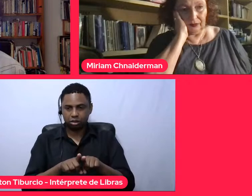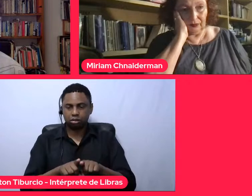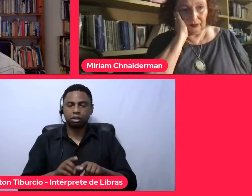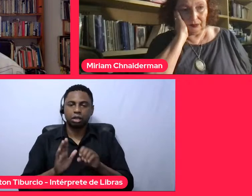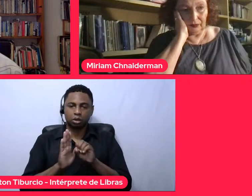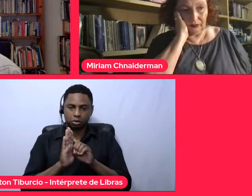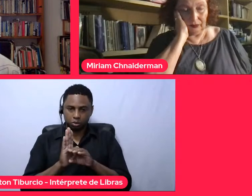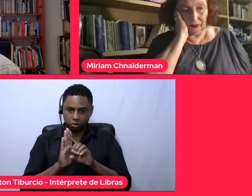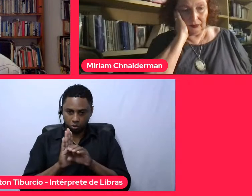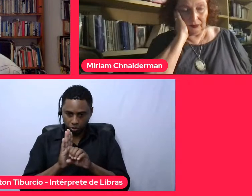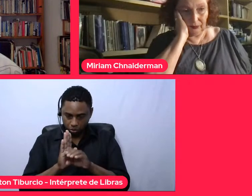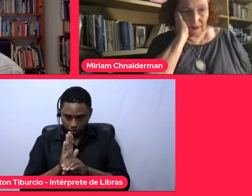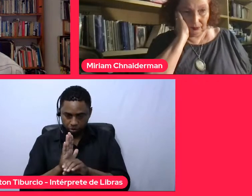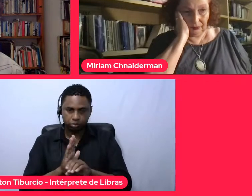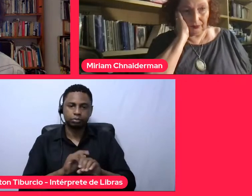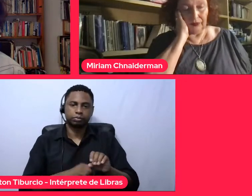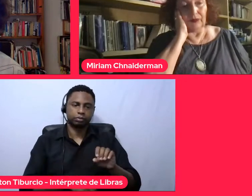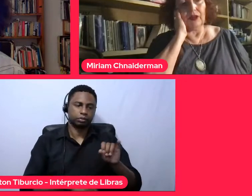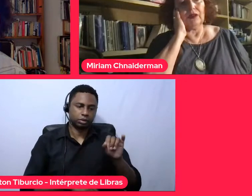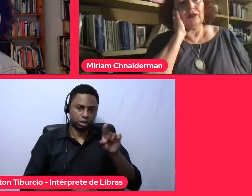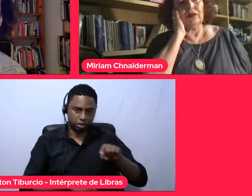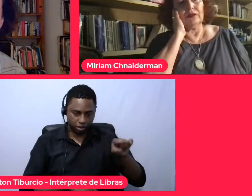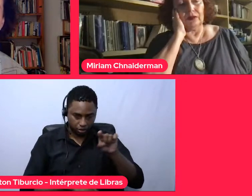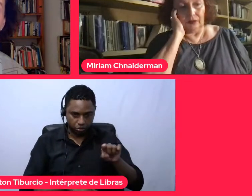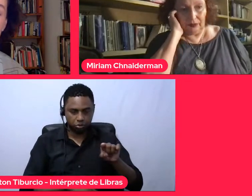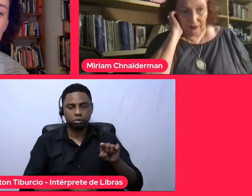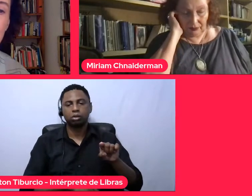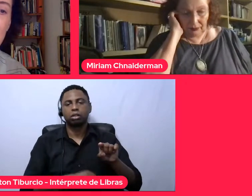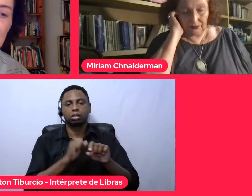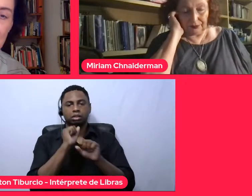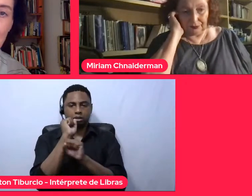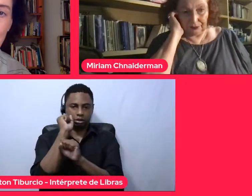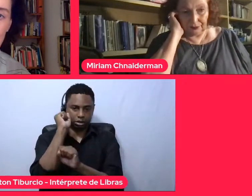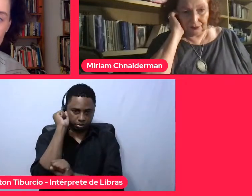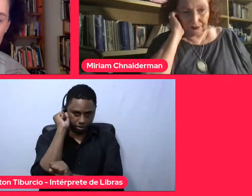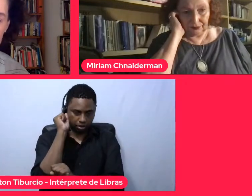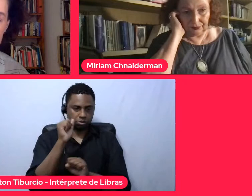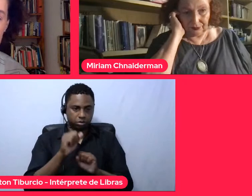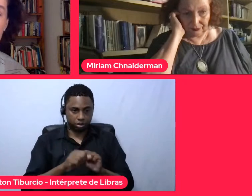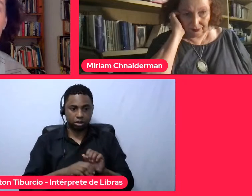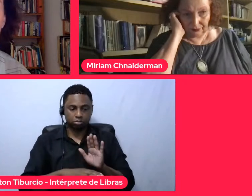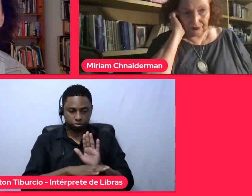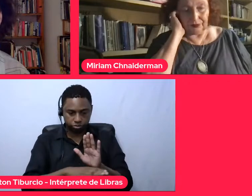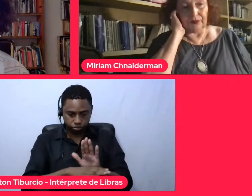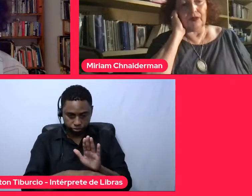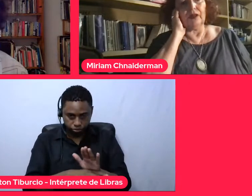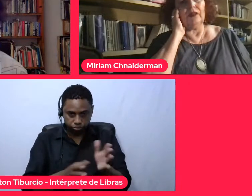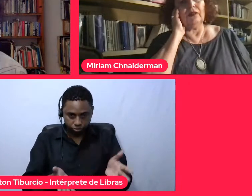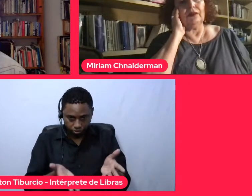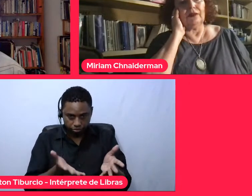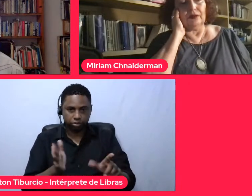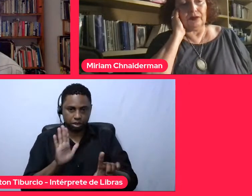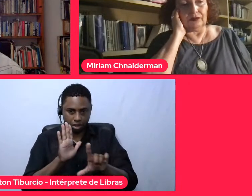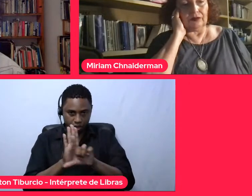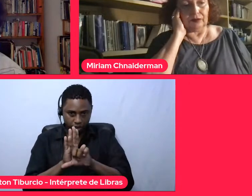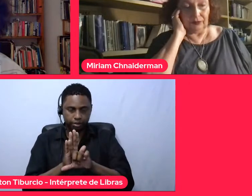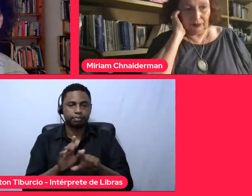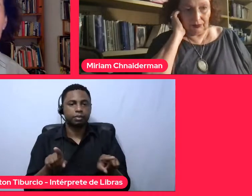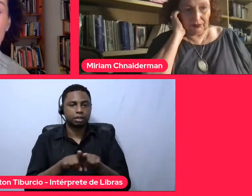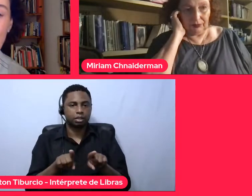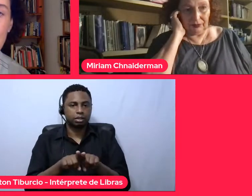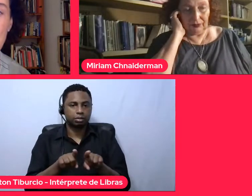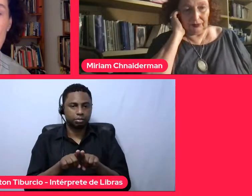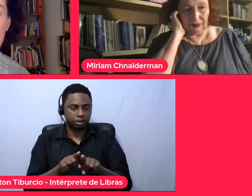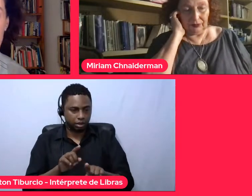Itaú, Unibanco e Sabesp, todos por meio da Lei Federal de Incentivo à Cultura. E temos o apoio da